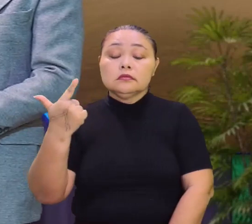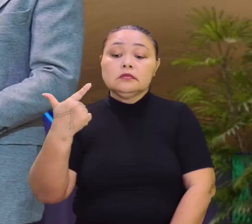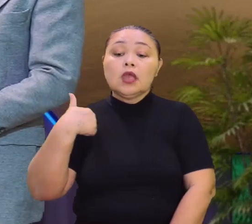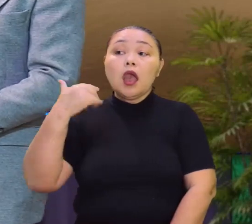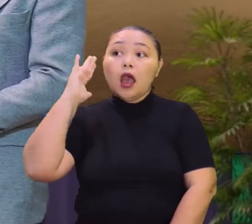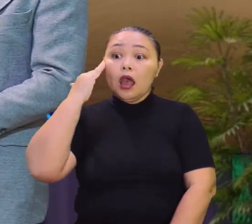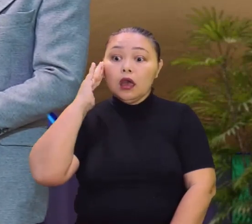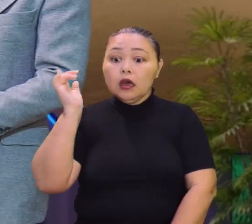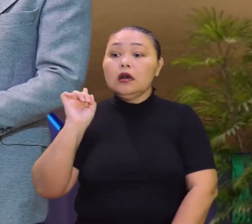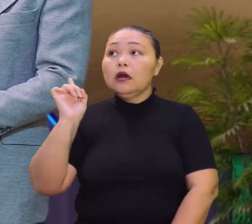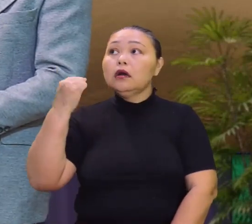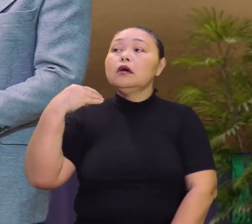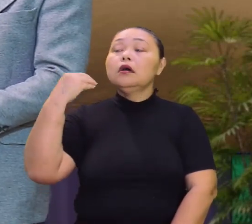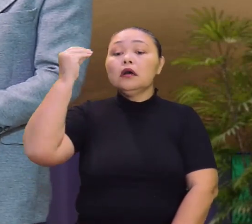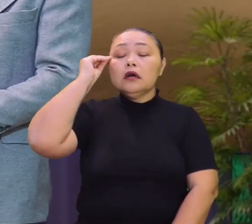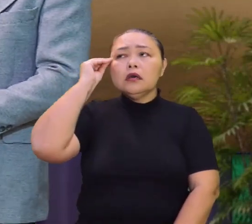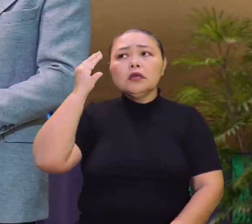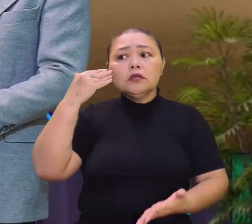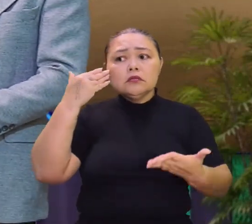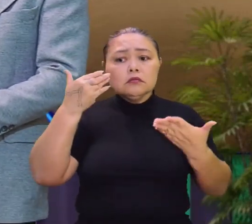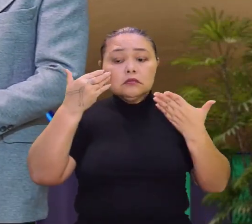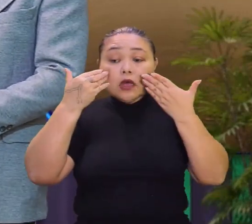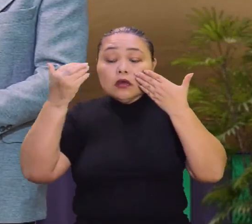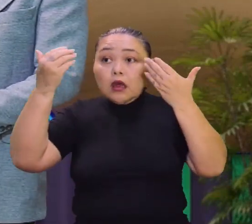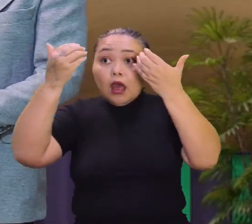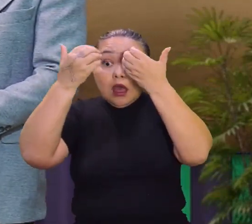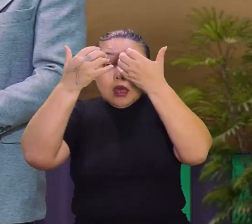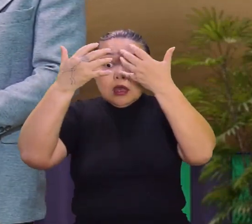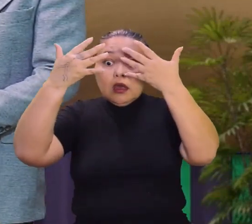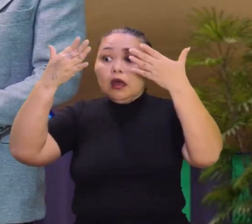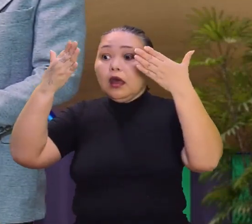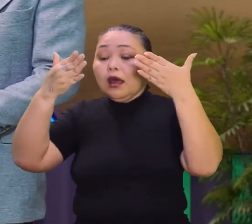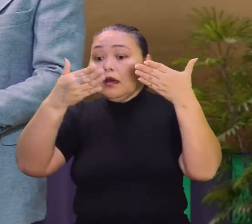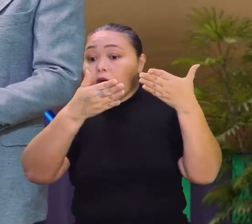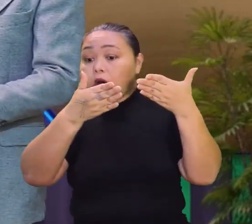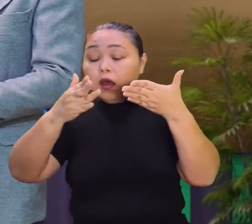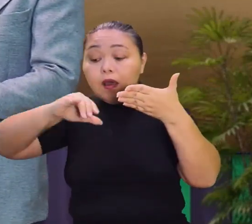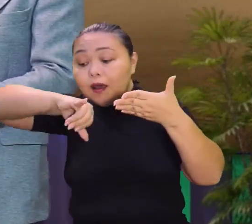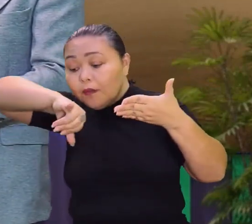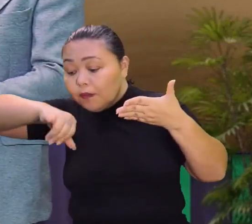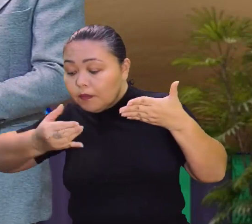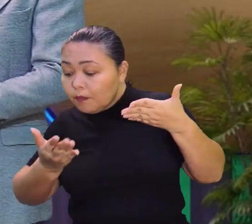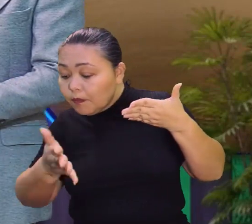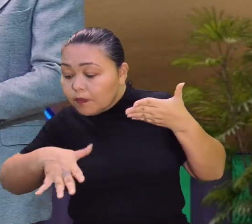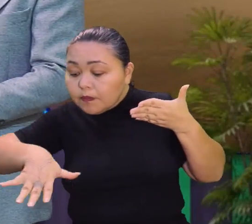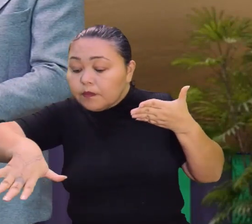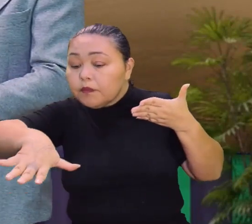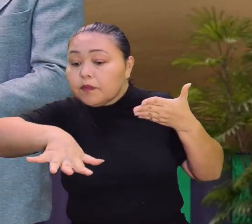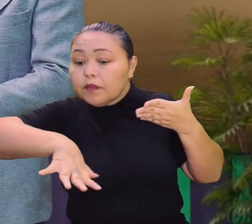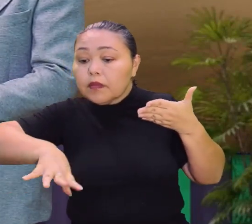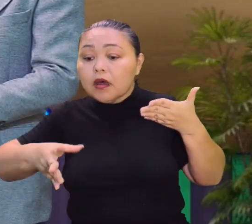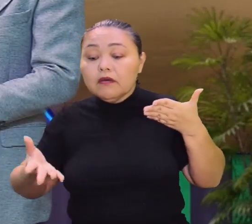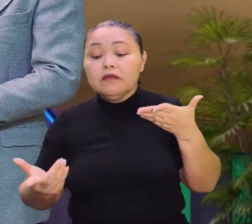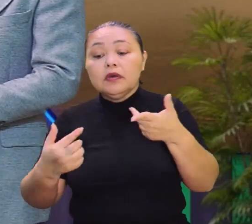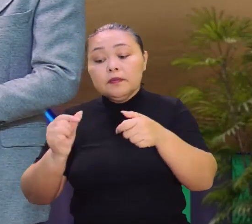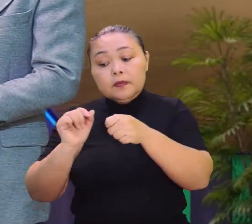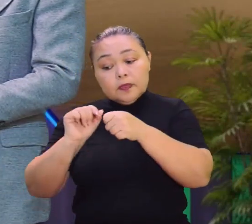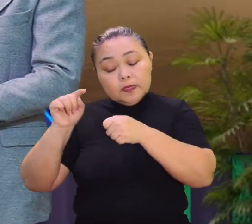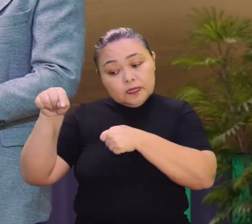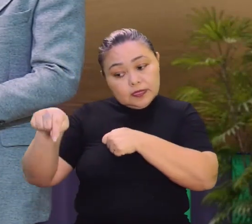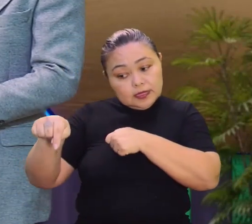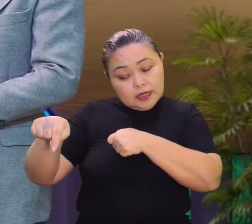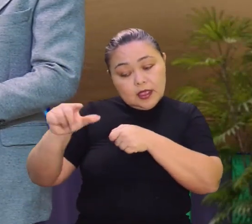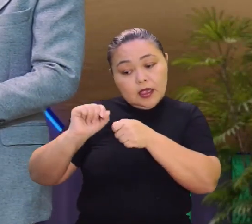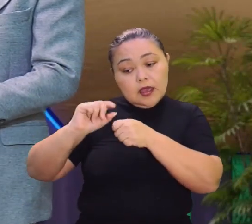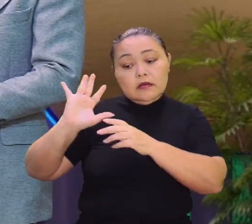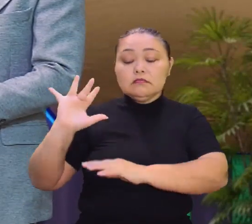ele tiver ali um direcionamento de como aproveitar aquela floresta para o seu